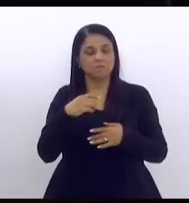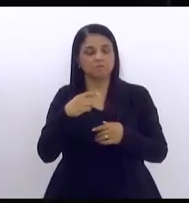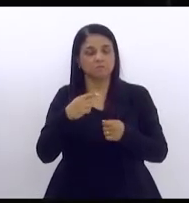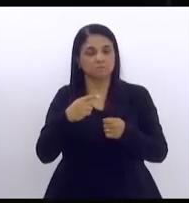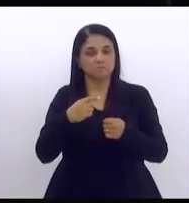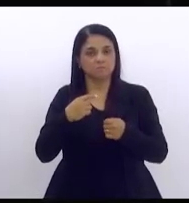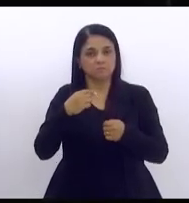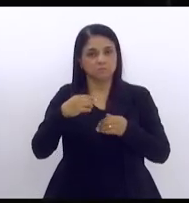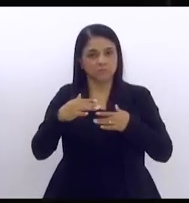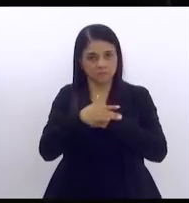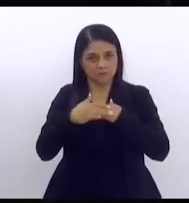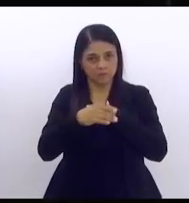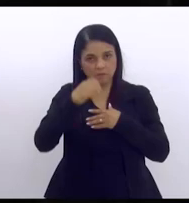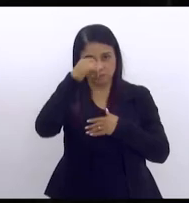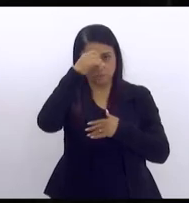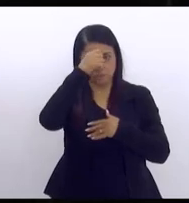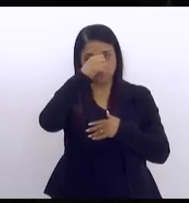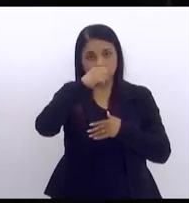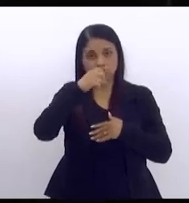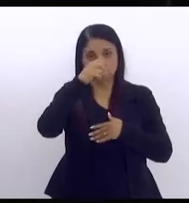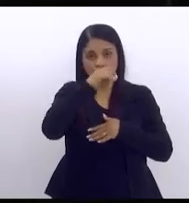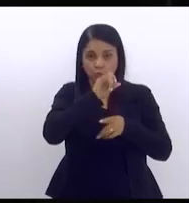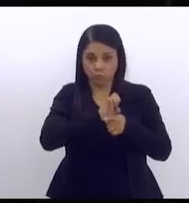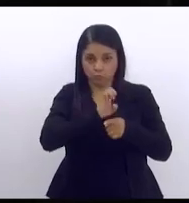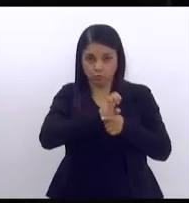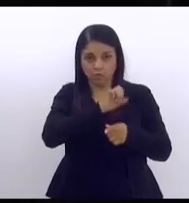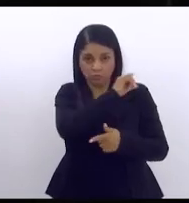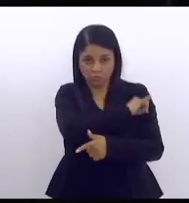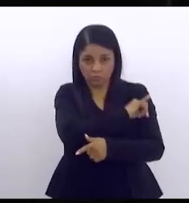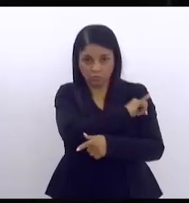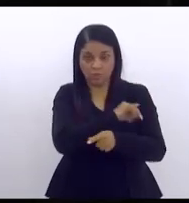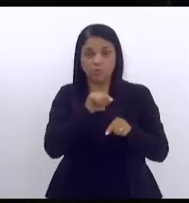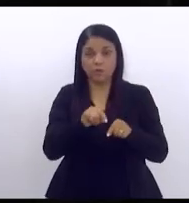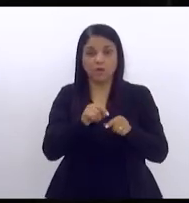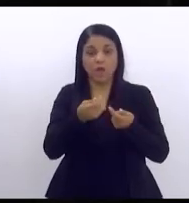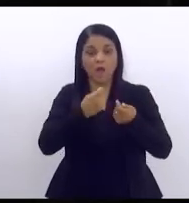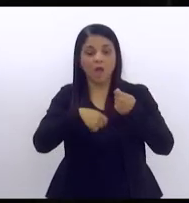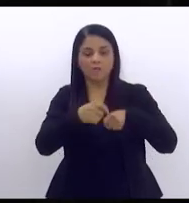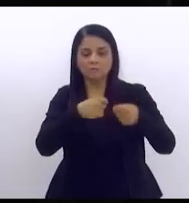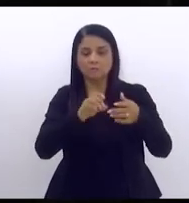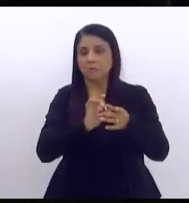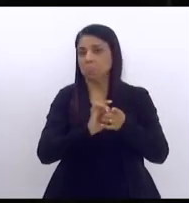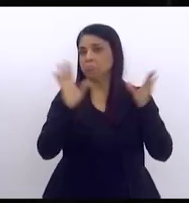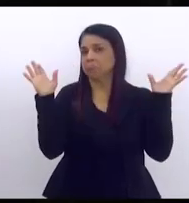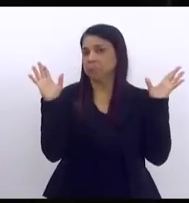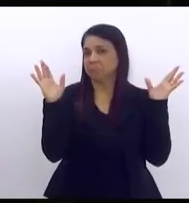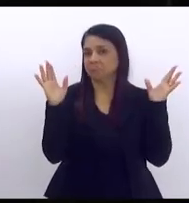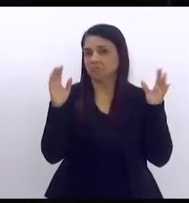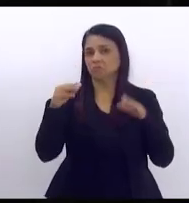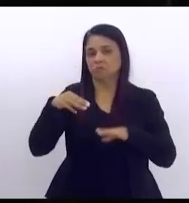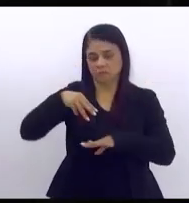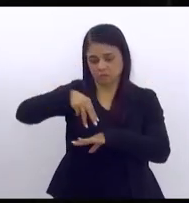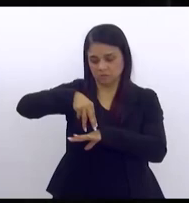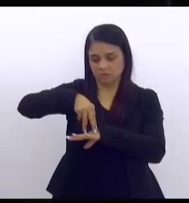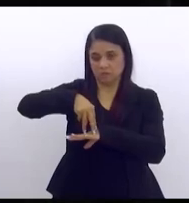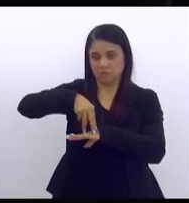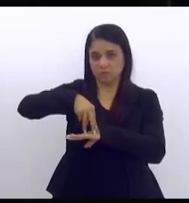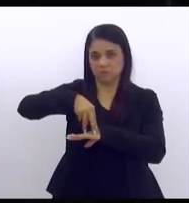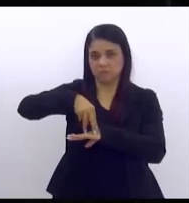mandar administrar da forma que quer o sambódromo